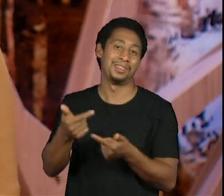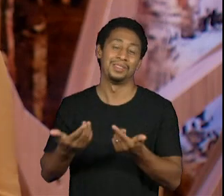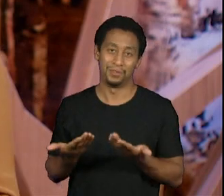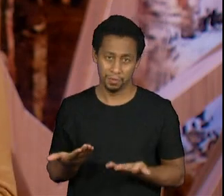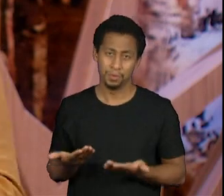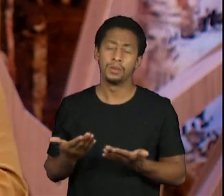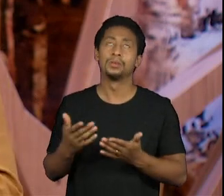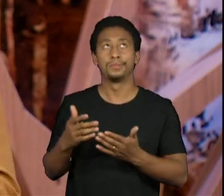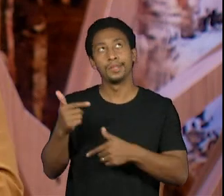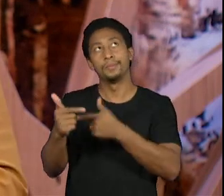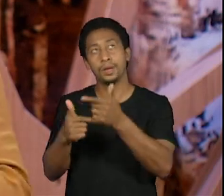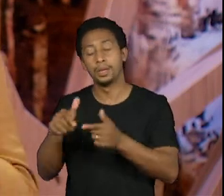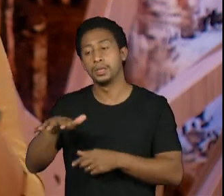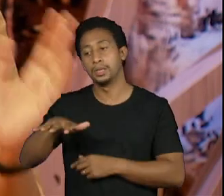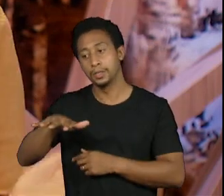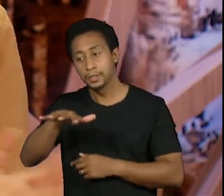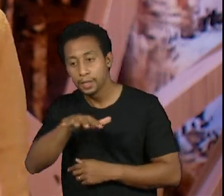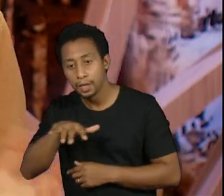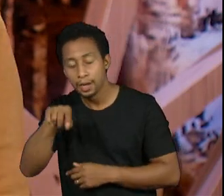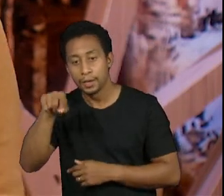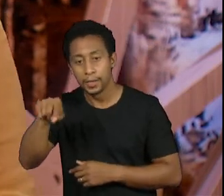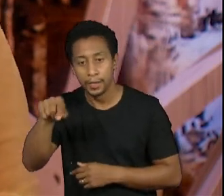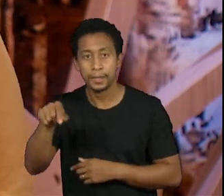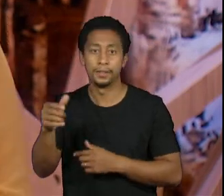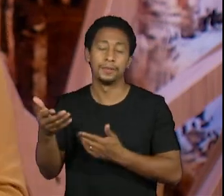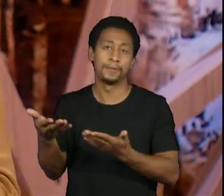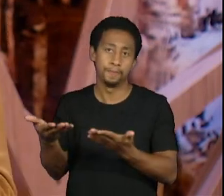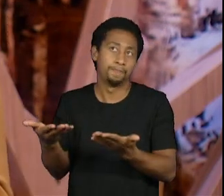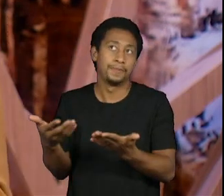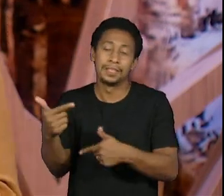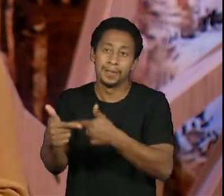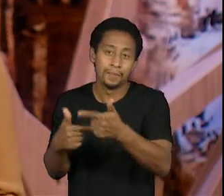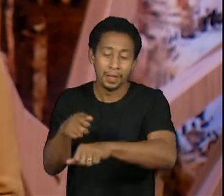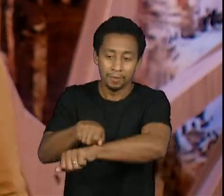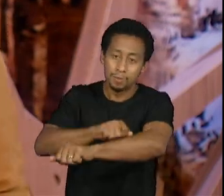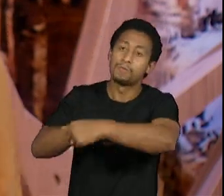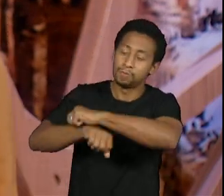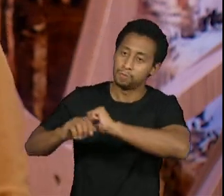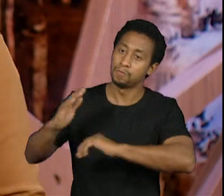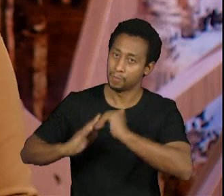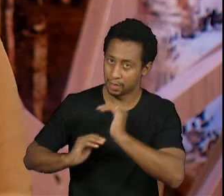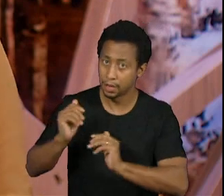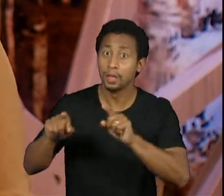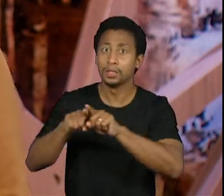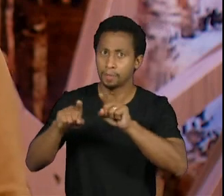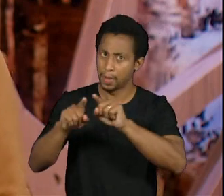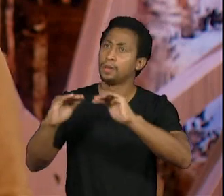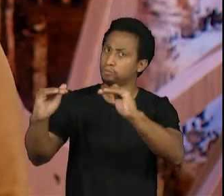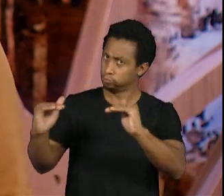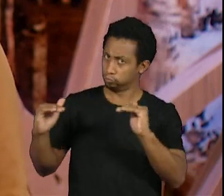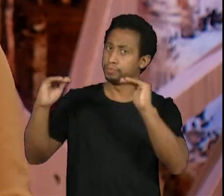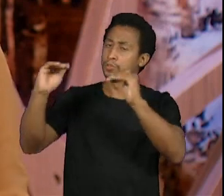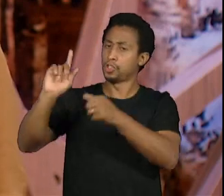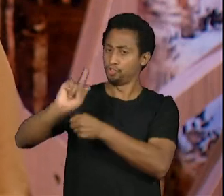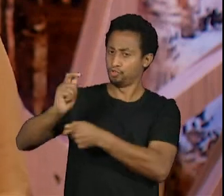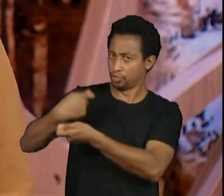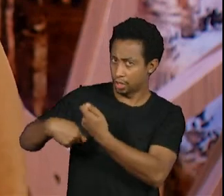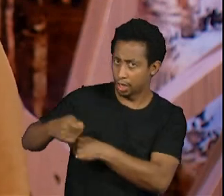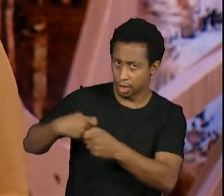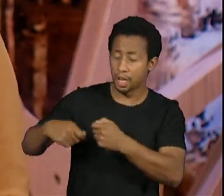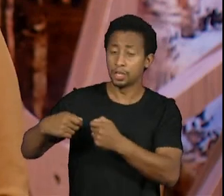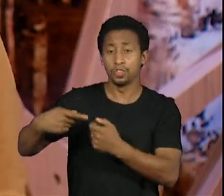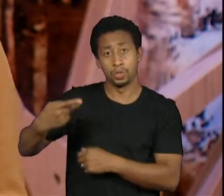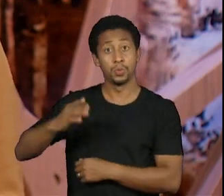cargos, desde os de base até os mais altos, mas assim como todas as profissões no Brasil. As pessoas